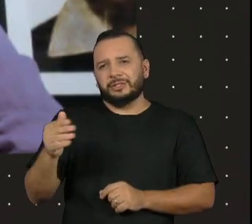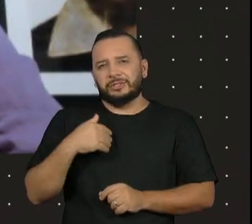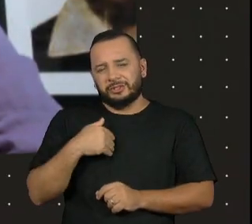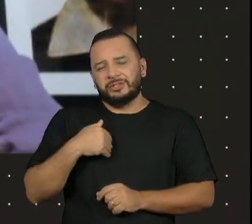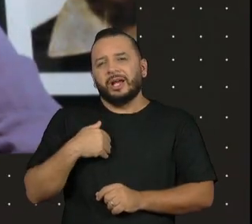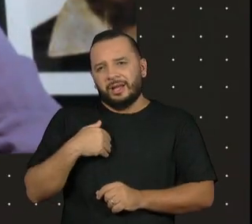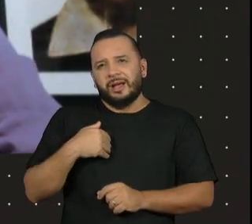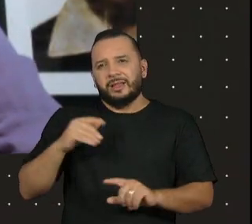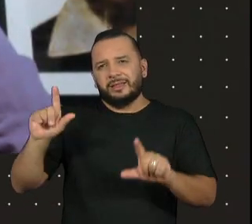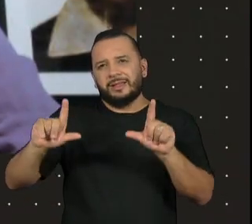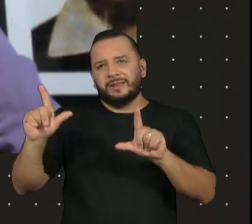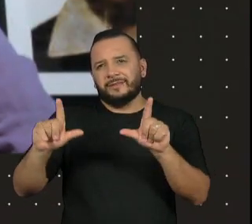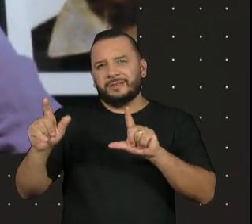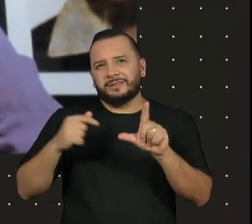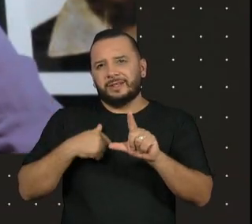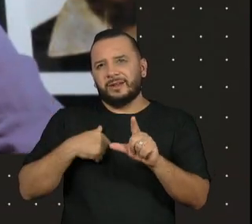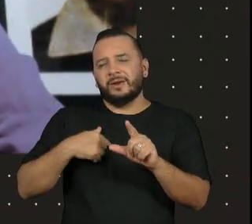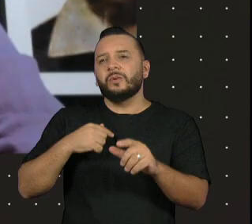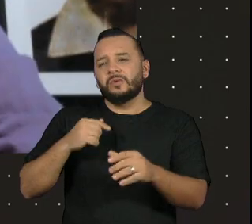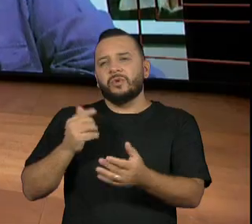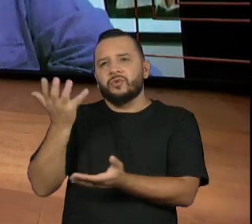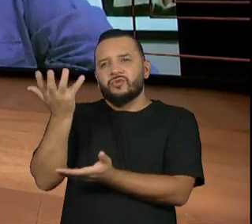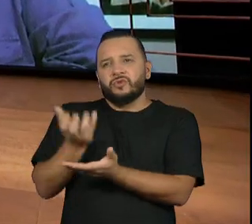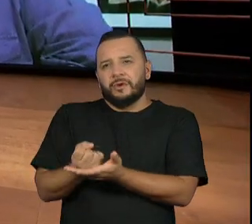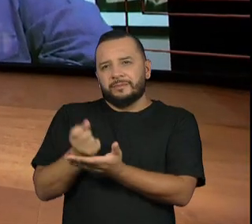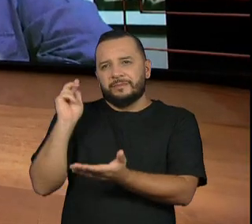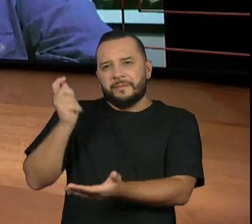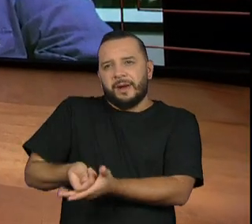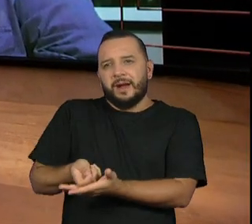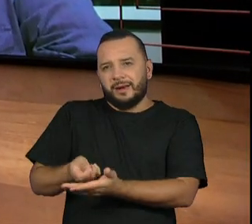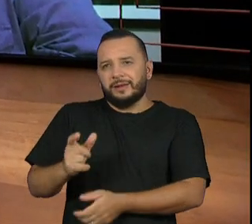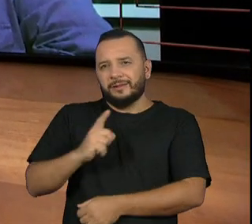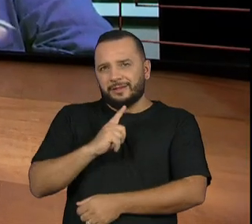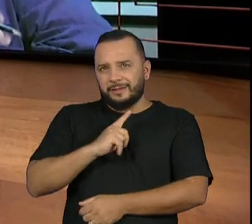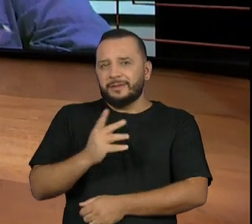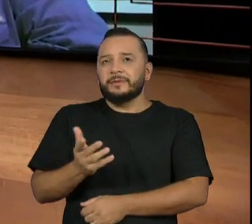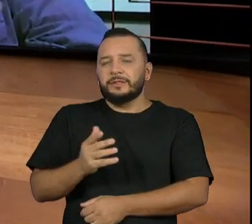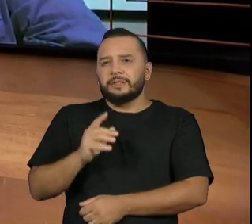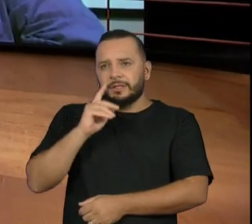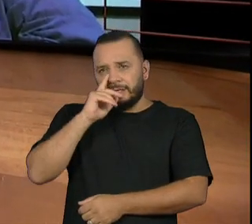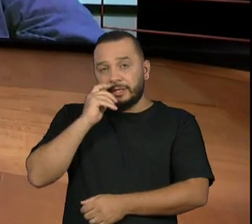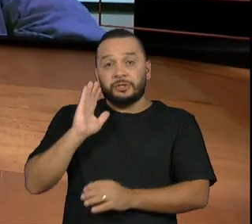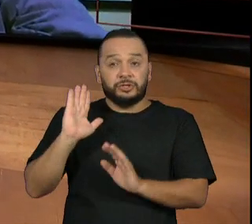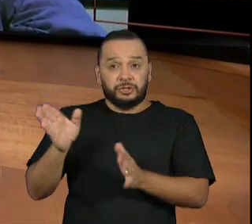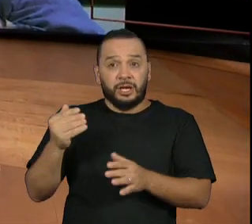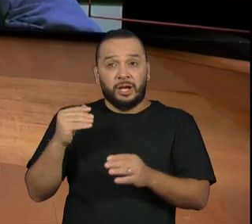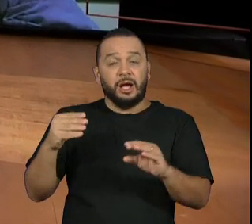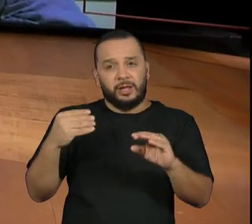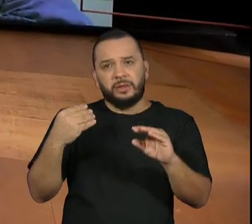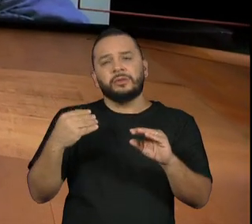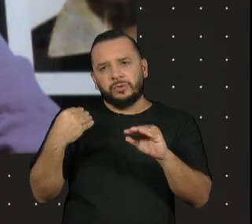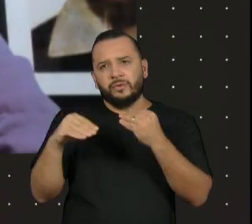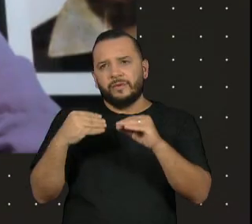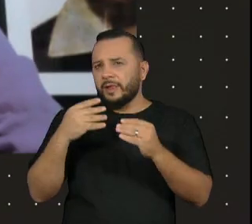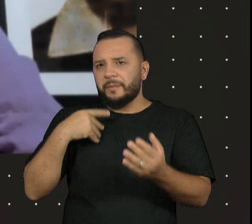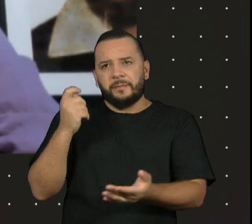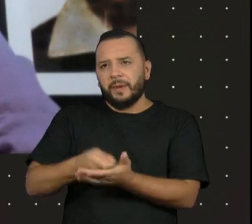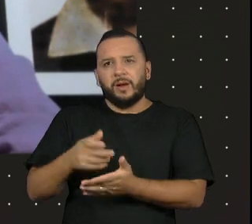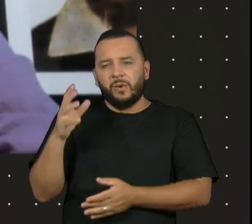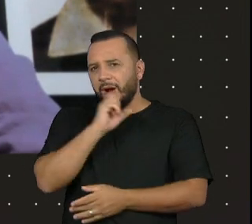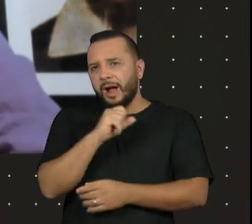estão felizes com isso, a novela, pelo que eu ouvi dizer, ela já se pagou em pouquíssimo tempo com o streaming, com